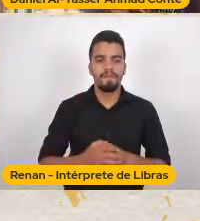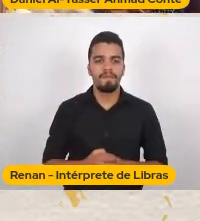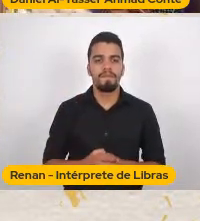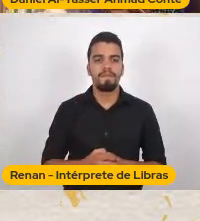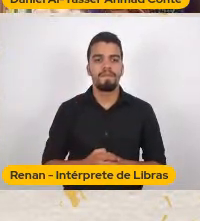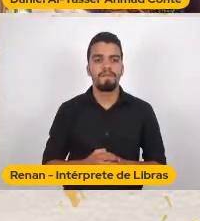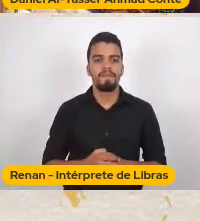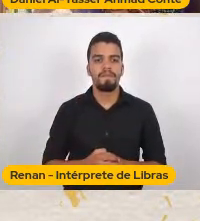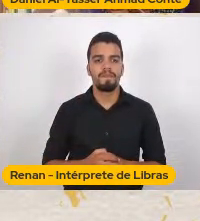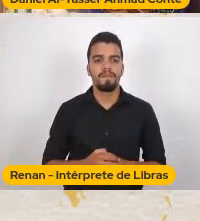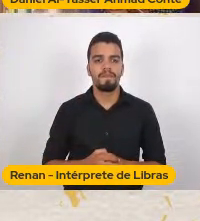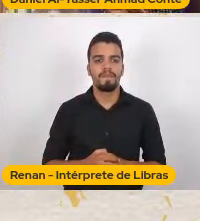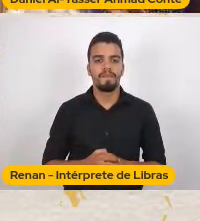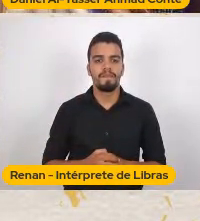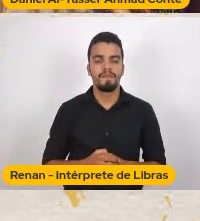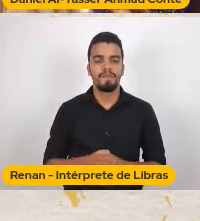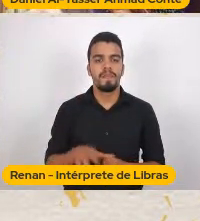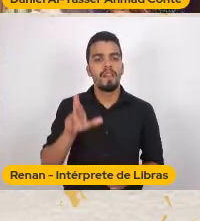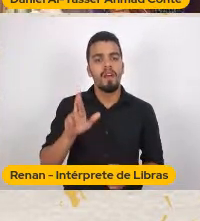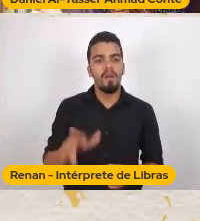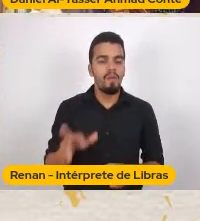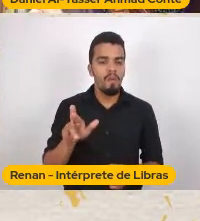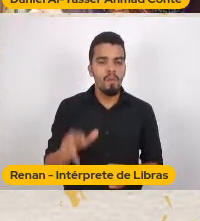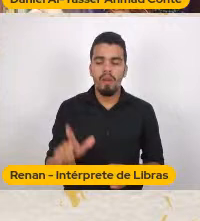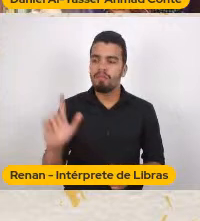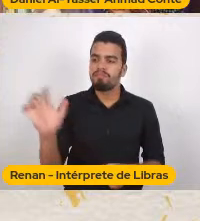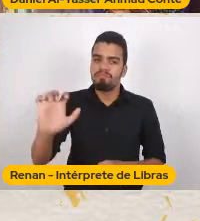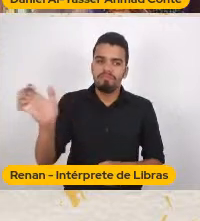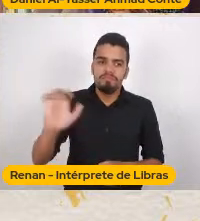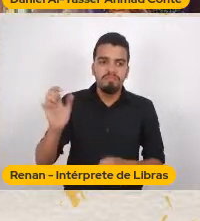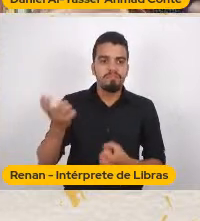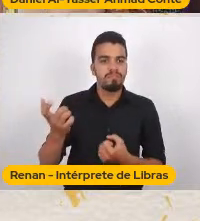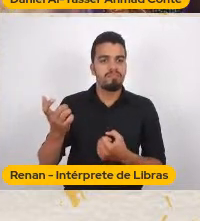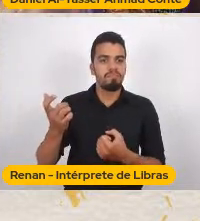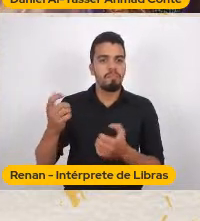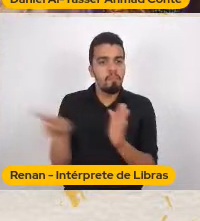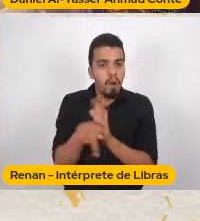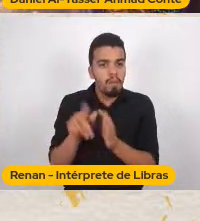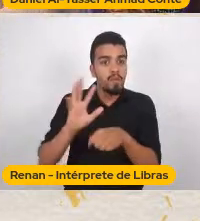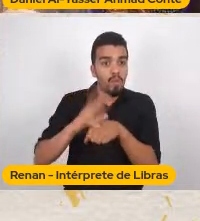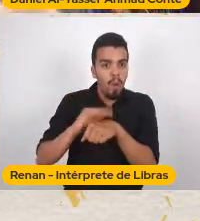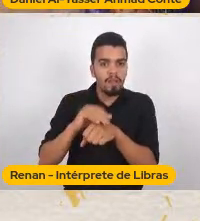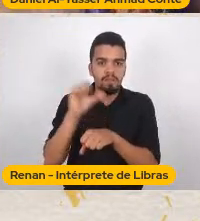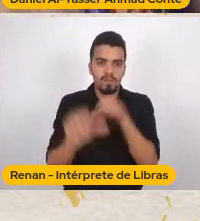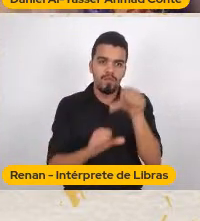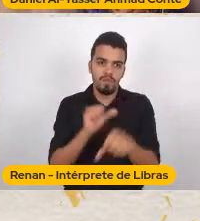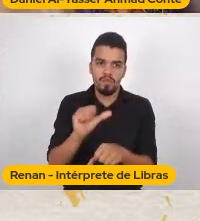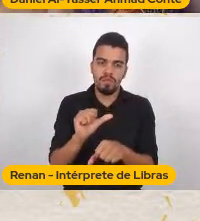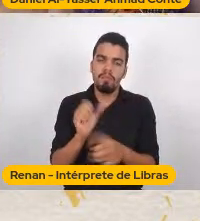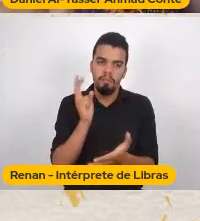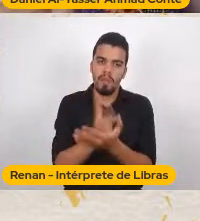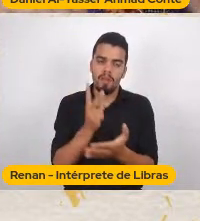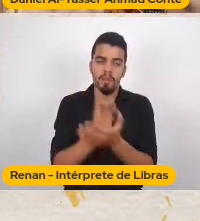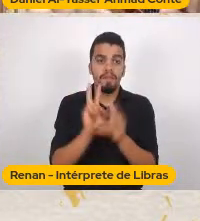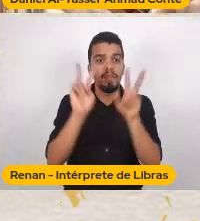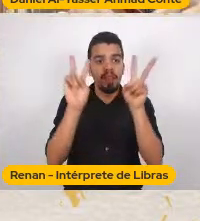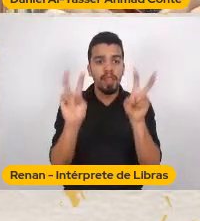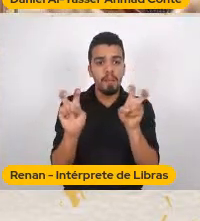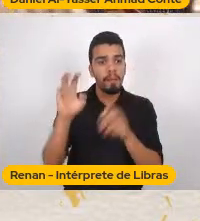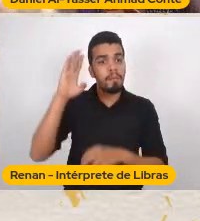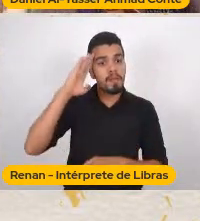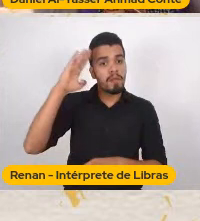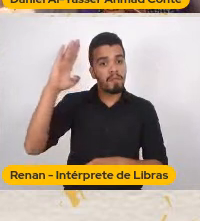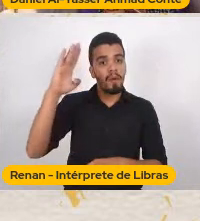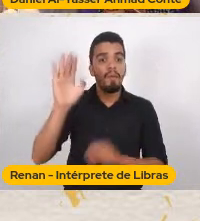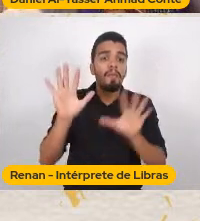questão Da patologização Da homossexualidade Embora seja O tema central É que é a primeira vez Na